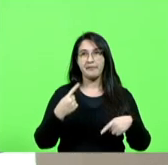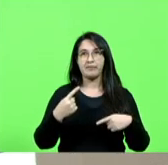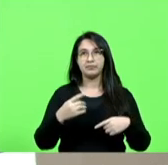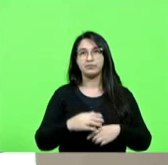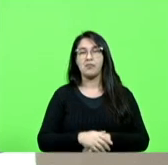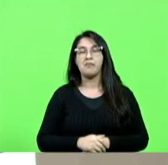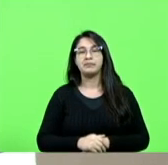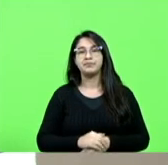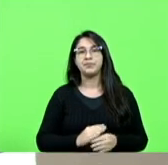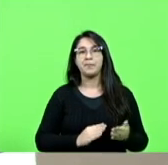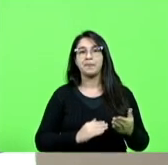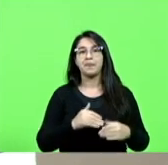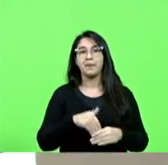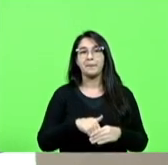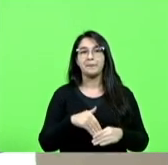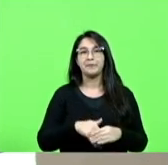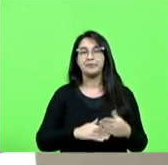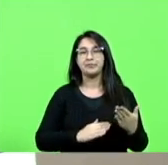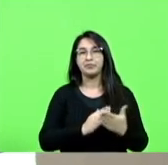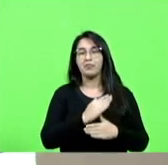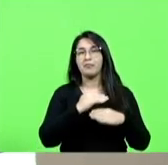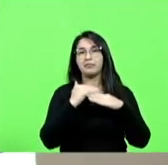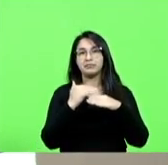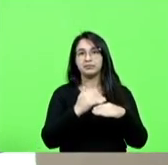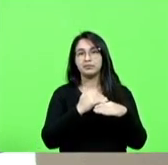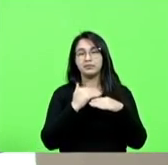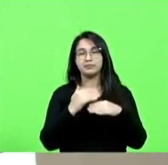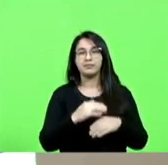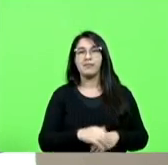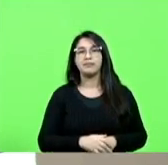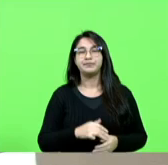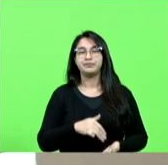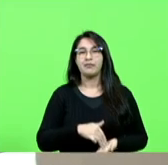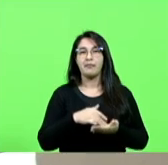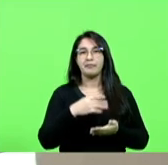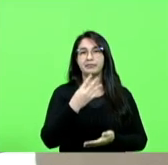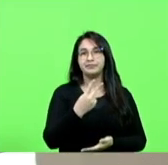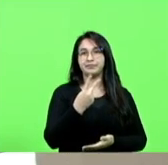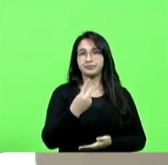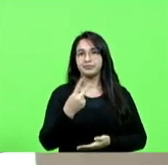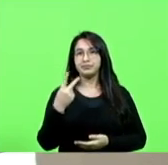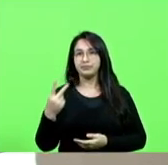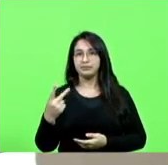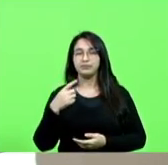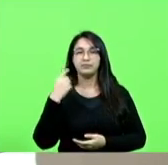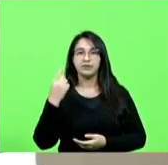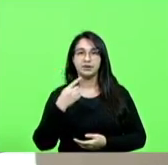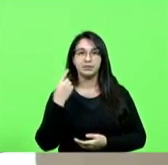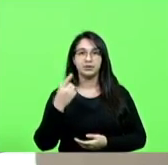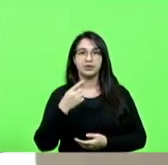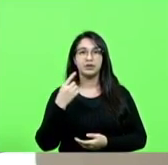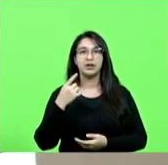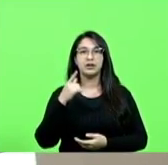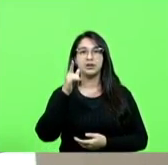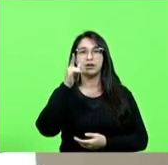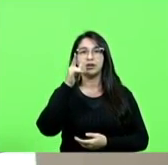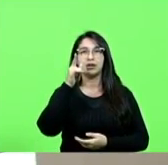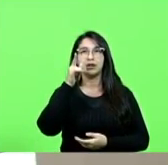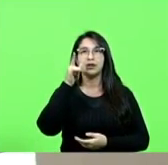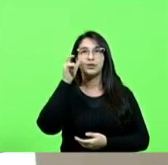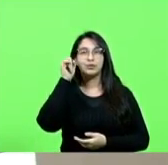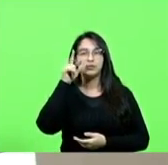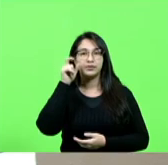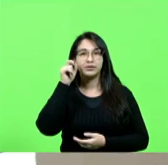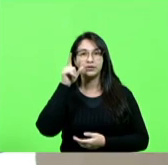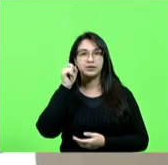aprovam, permaneça como se encontra. Aprovado por unanimidade. Moção 422. Autor deputado Luciano Carminati. Manifestando aplausos aos sindicatos